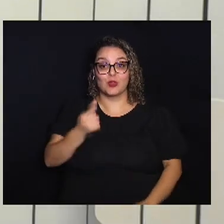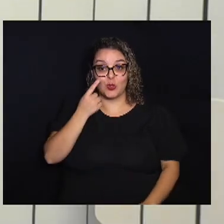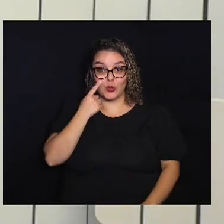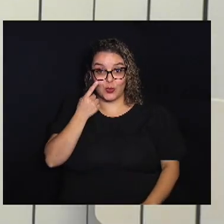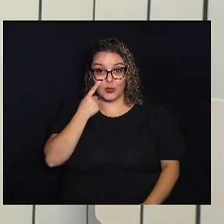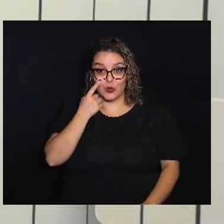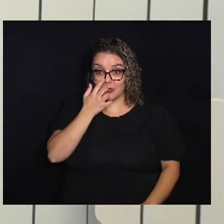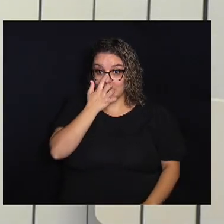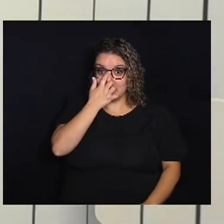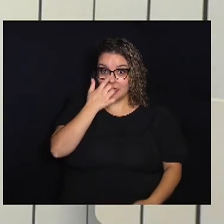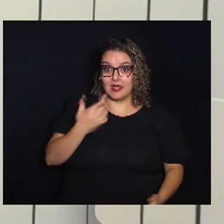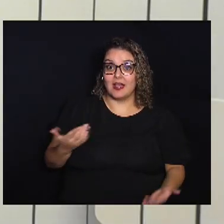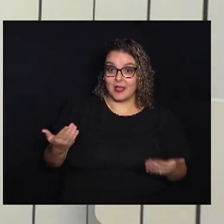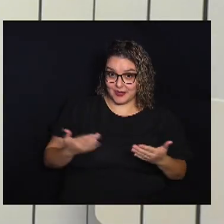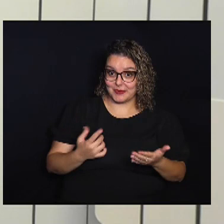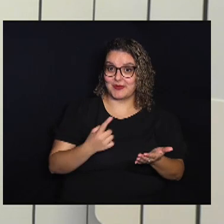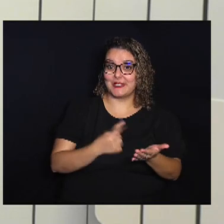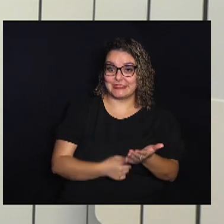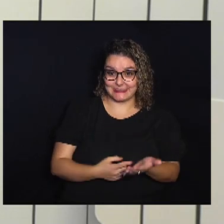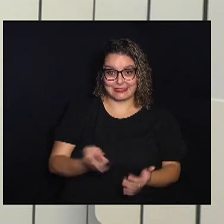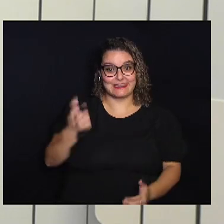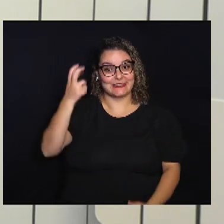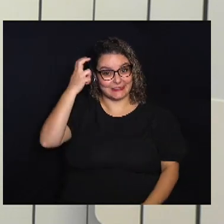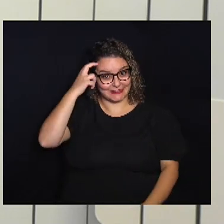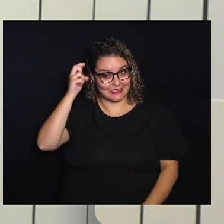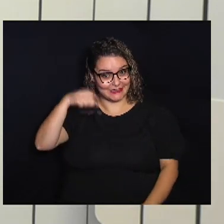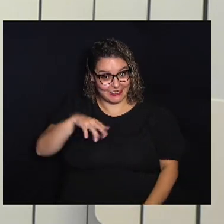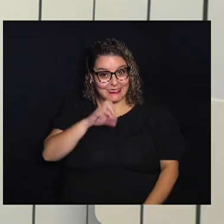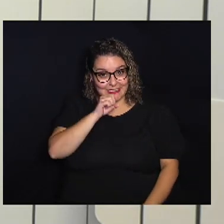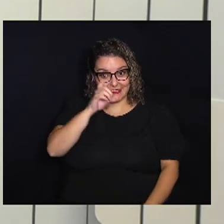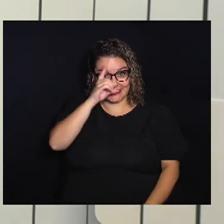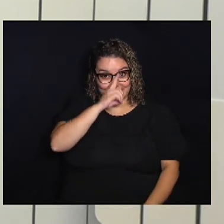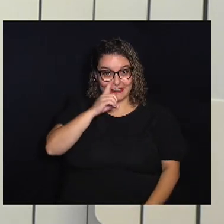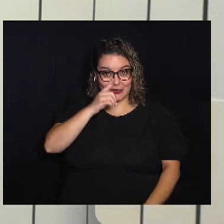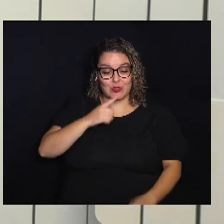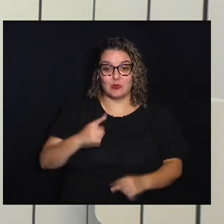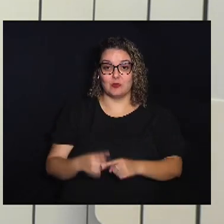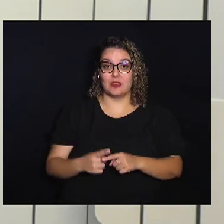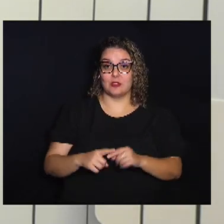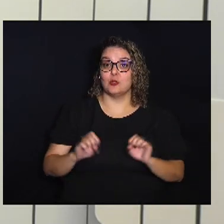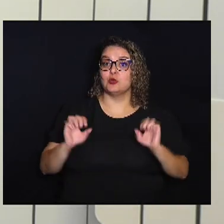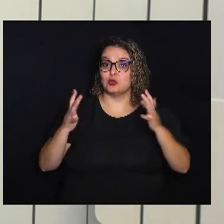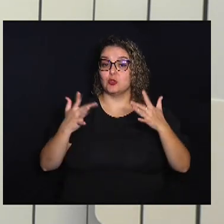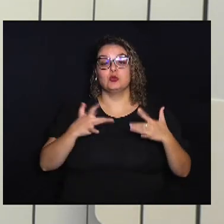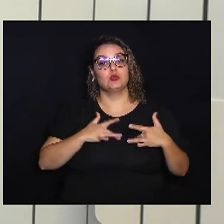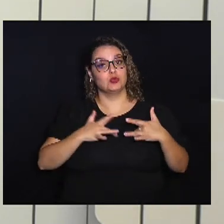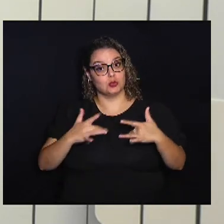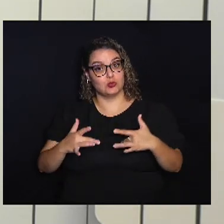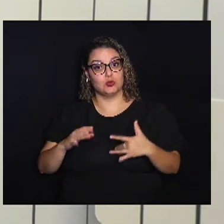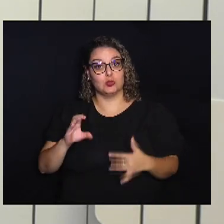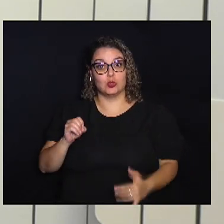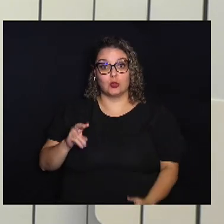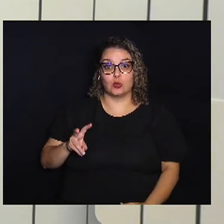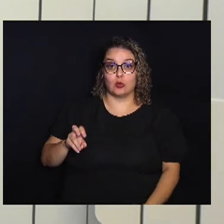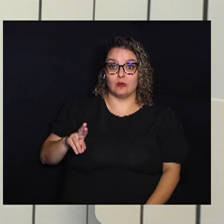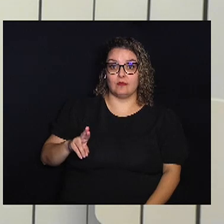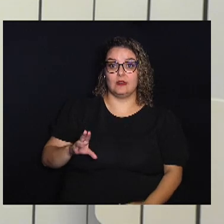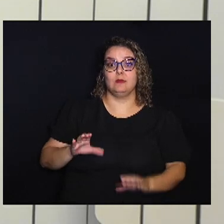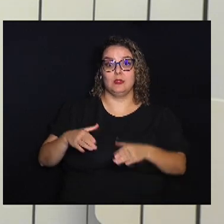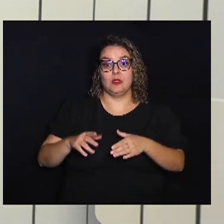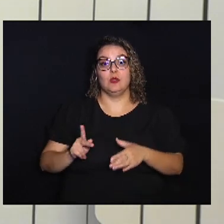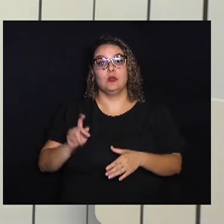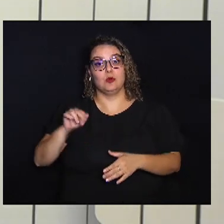Confira agora A agenda cultural Deste fim de semana Porque tem show solidário Do cover Da banda Queen